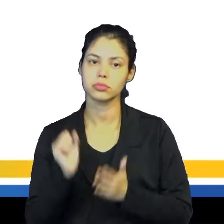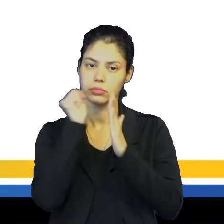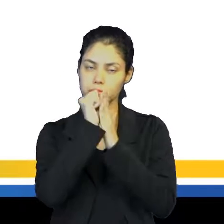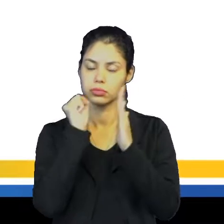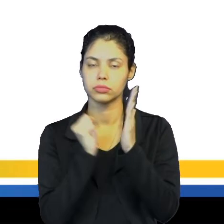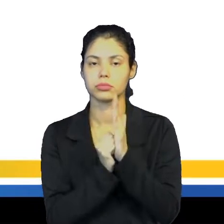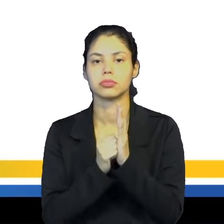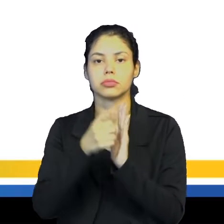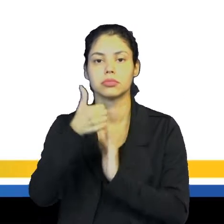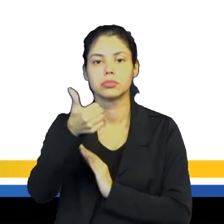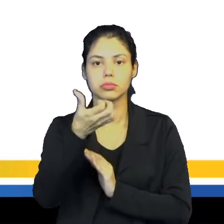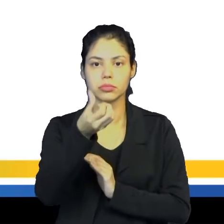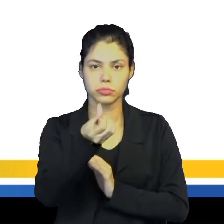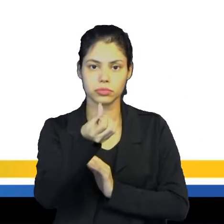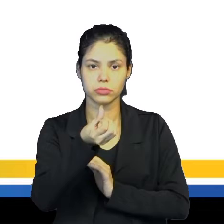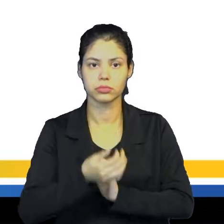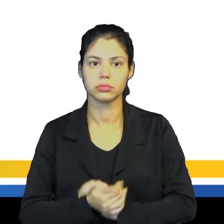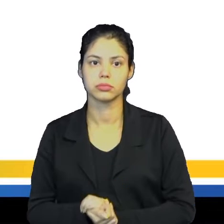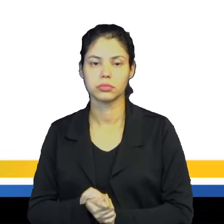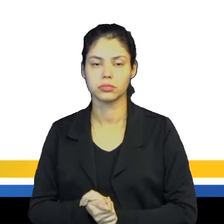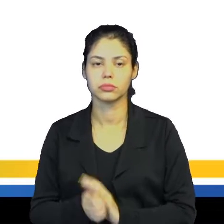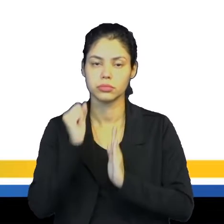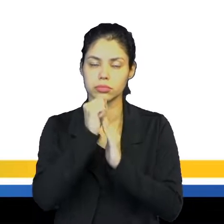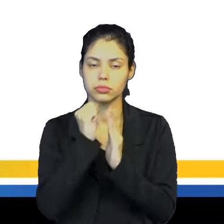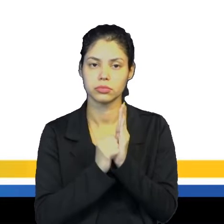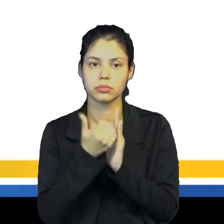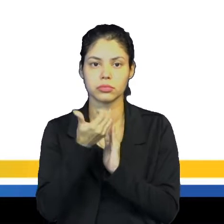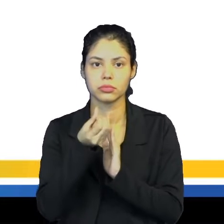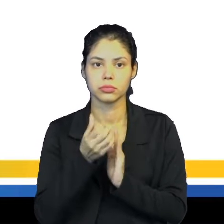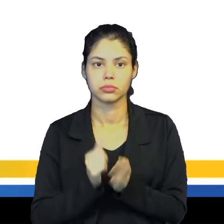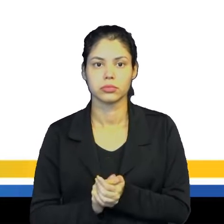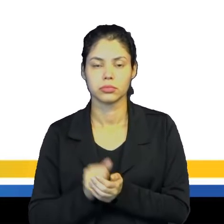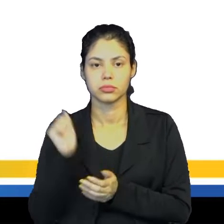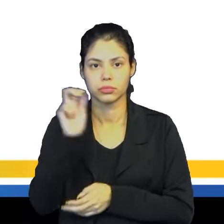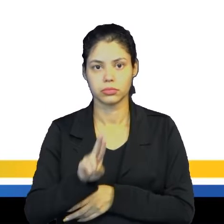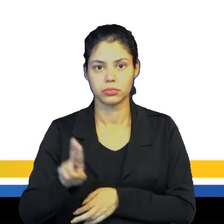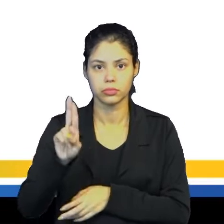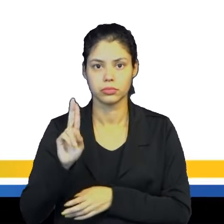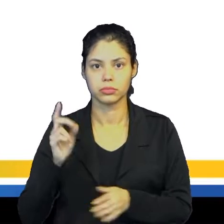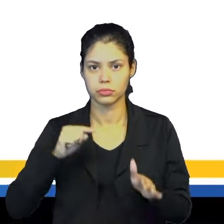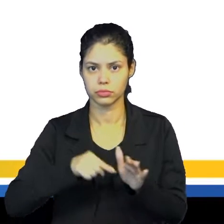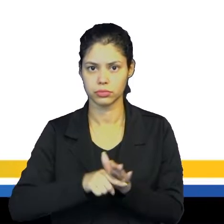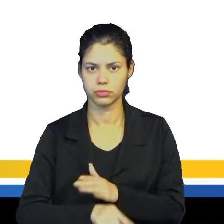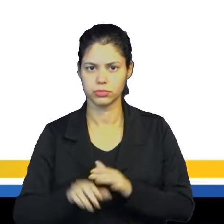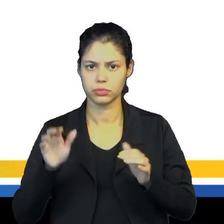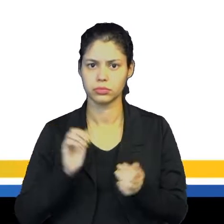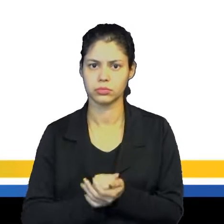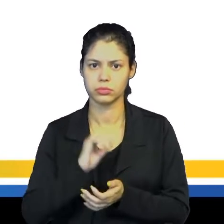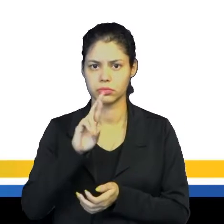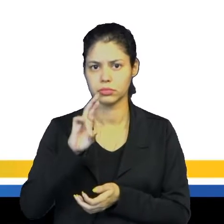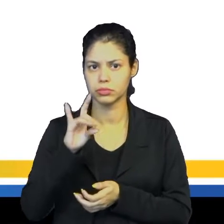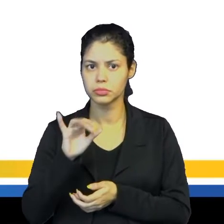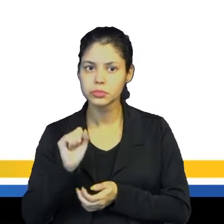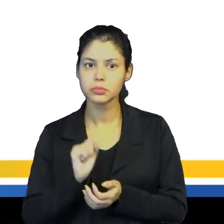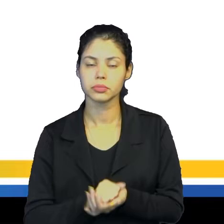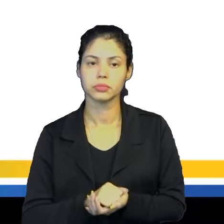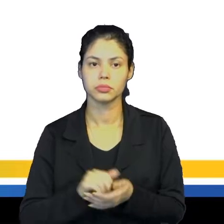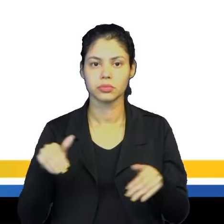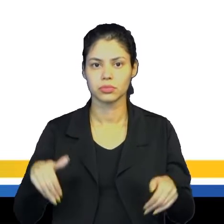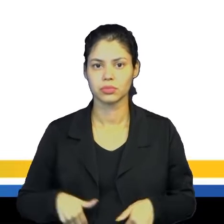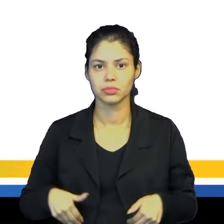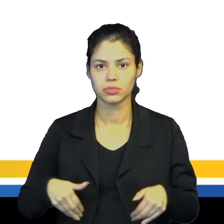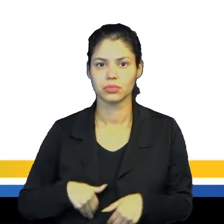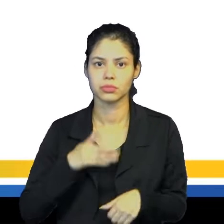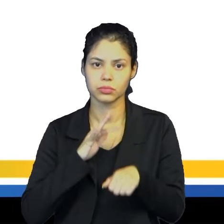O século XVI. No século XVI a Europa passou por profundas crises marcadas por fome,